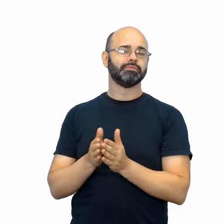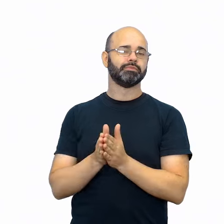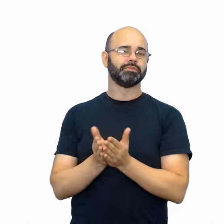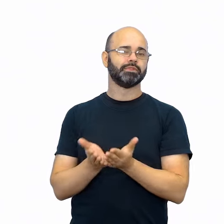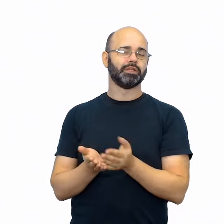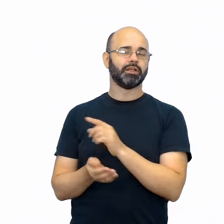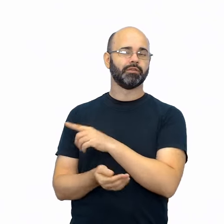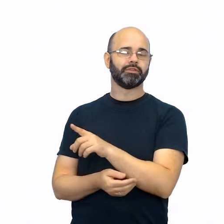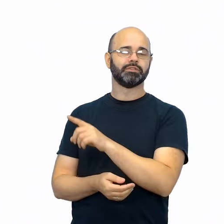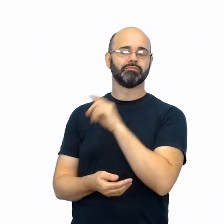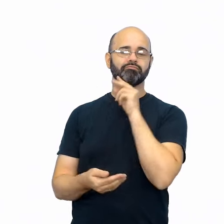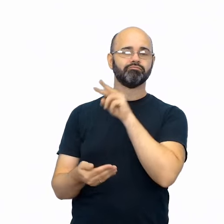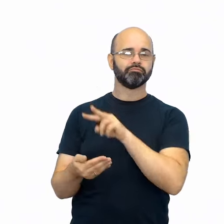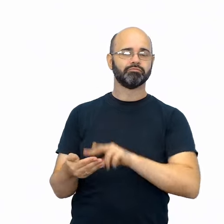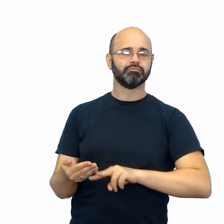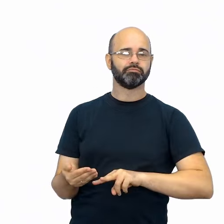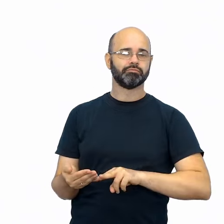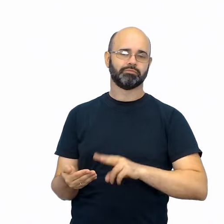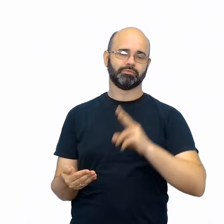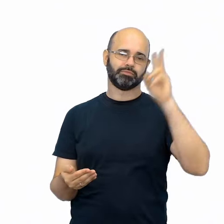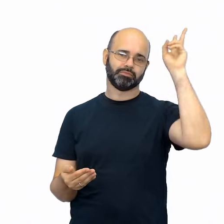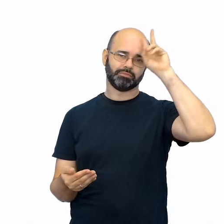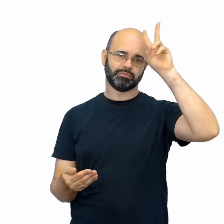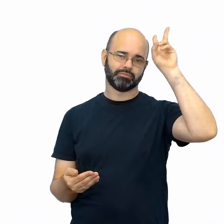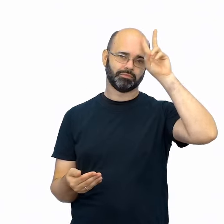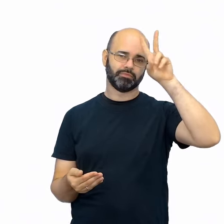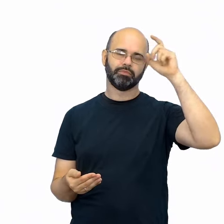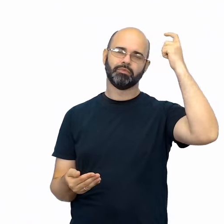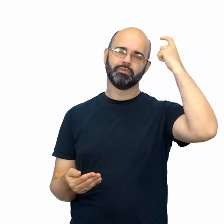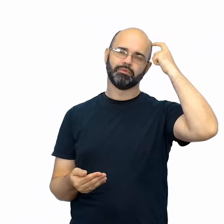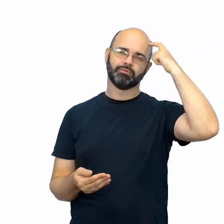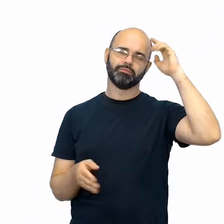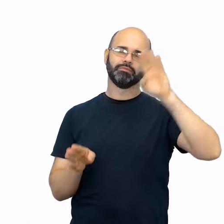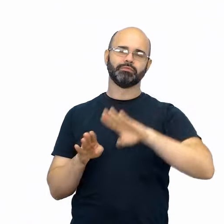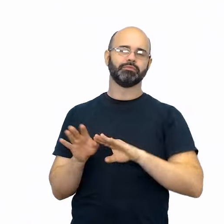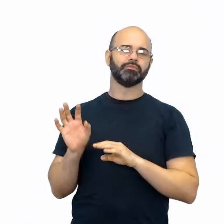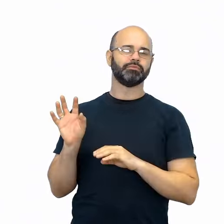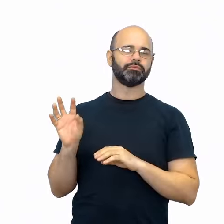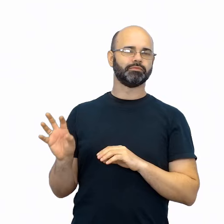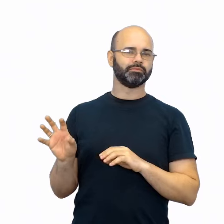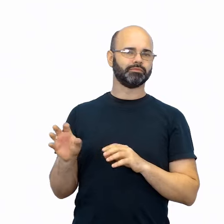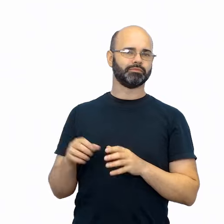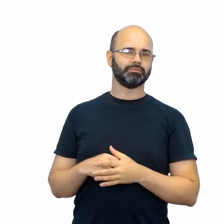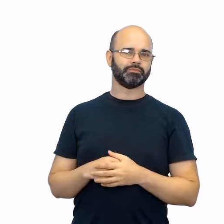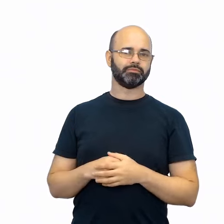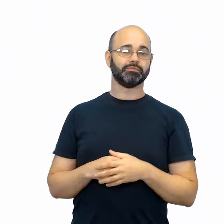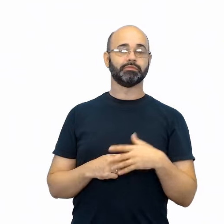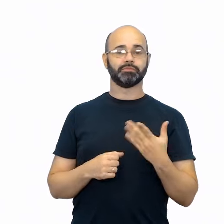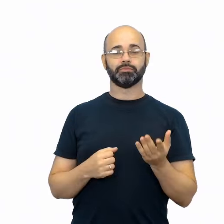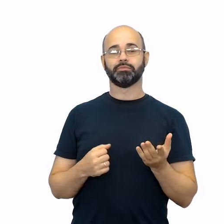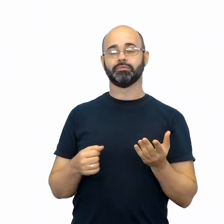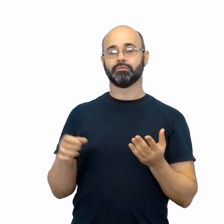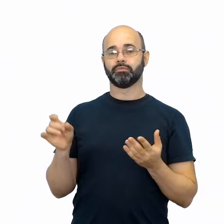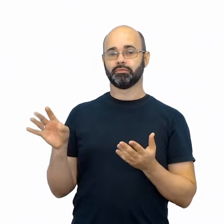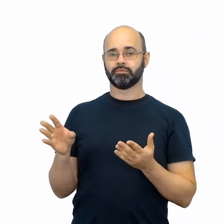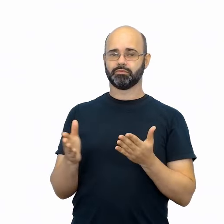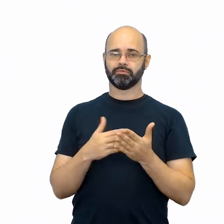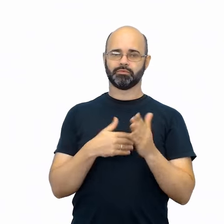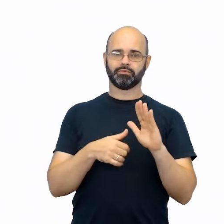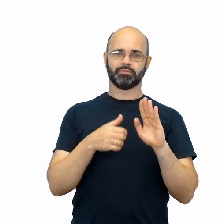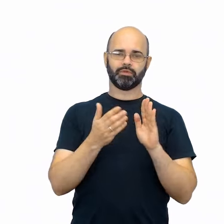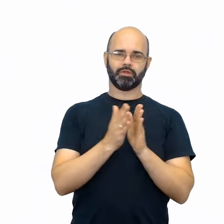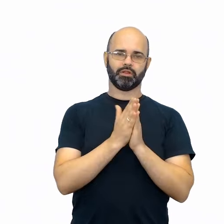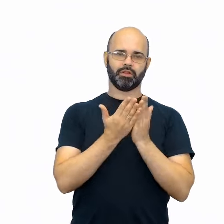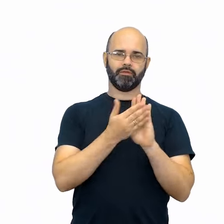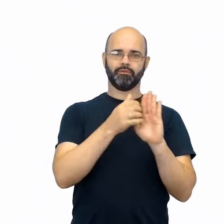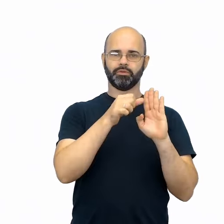apreciarem a história e também pensarem em suas características, definindo assim categorias para a catalogação dos livros